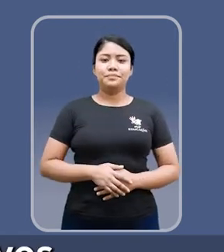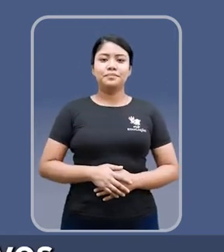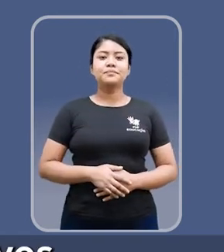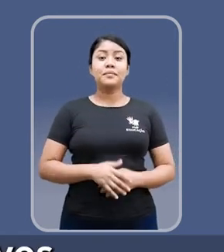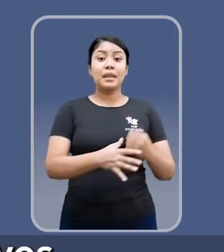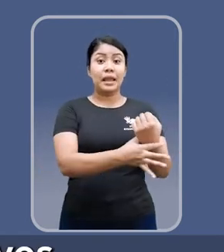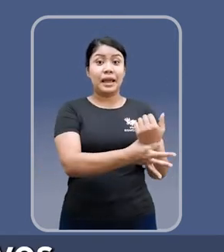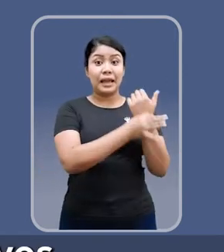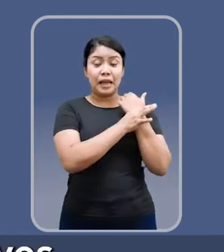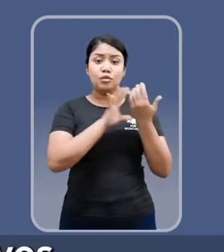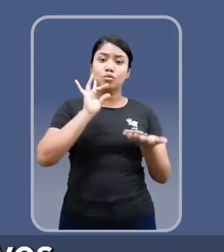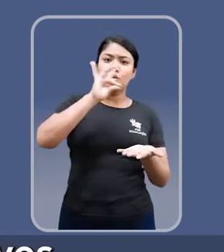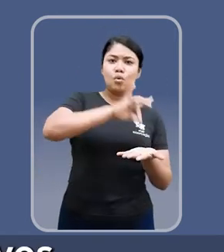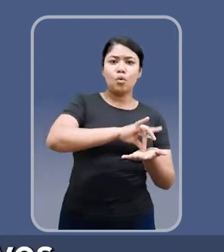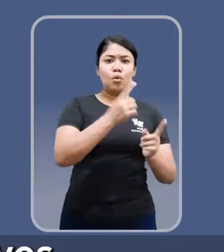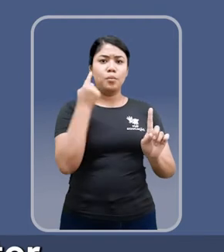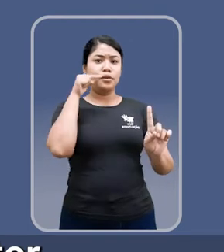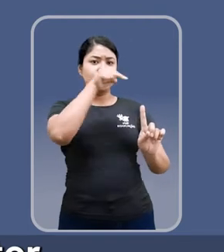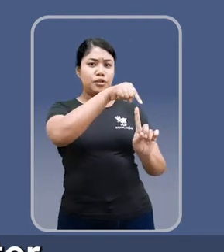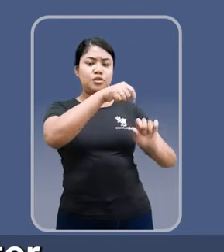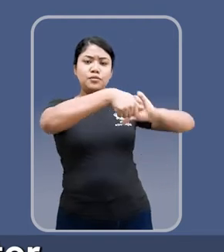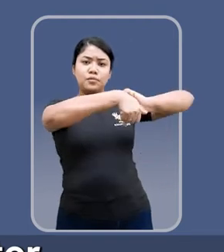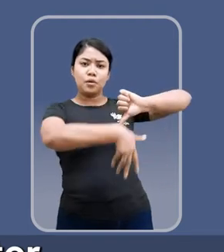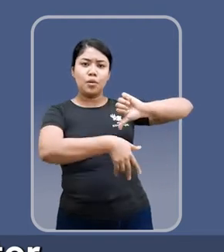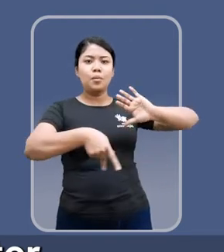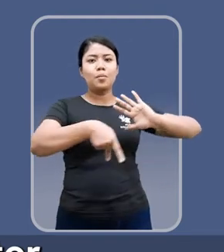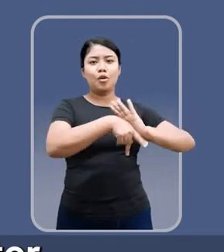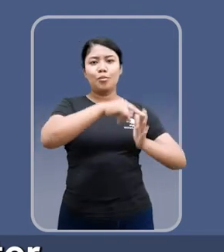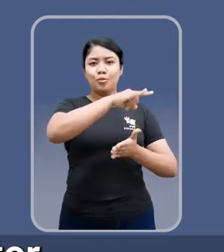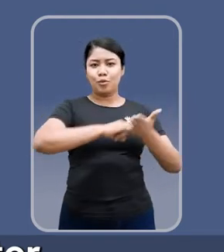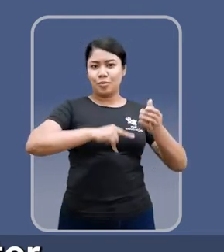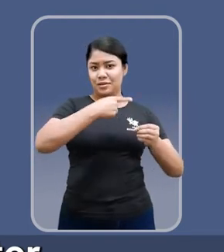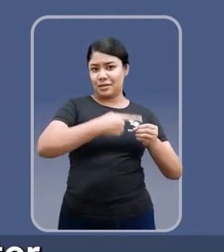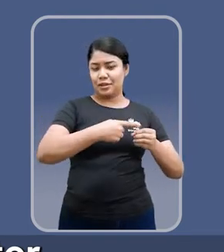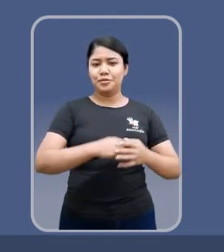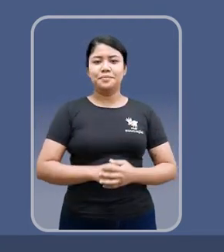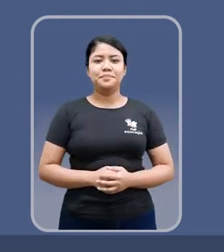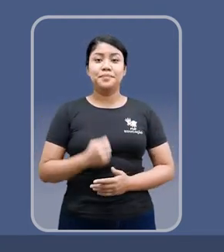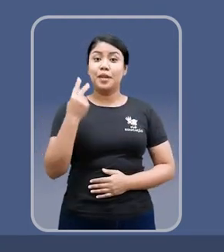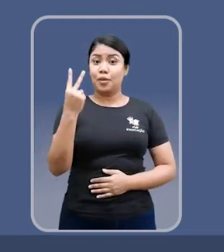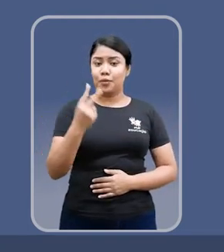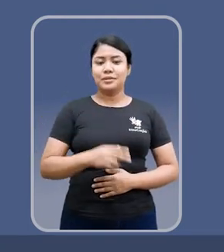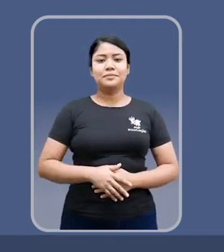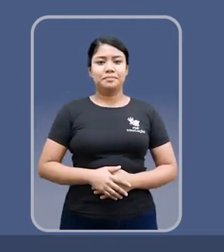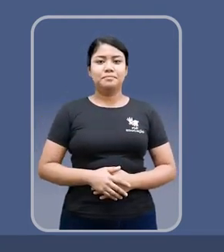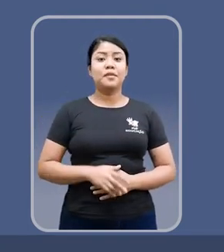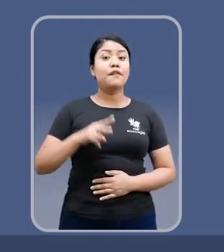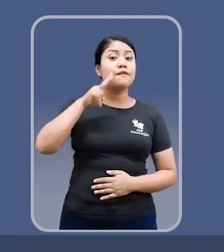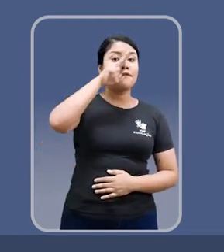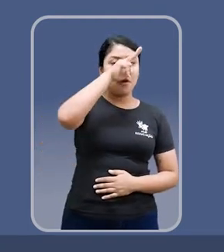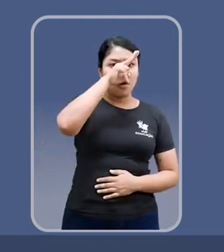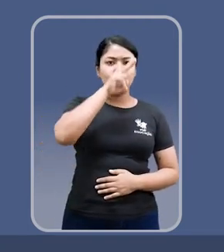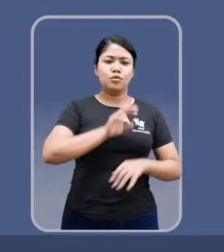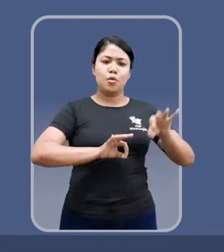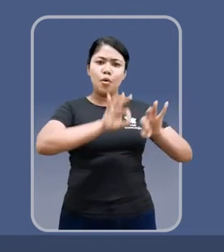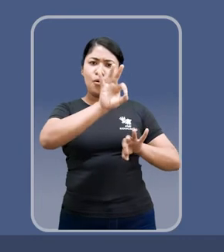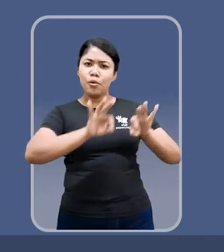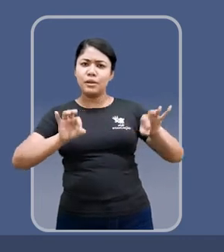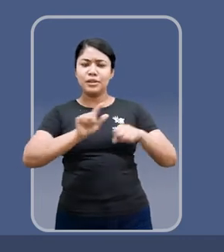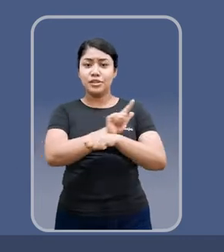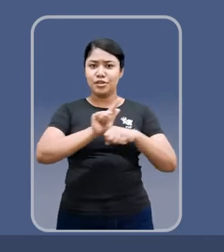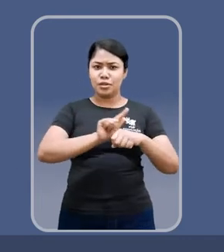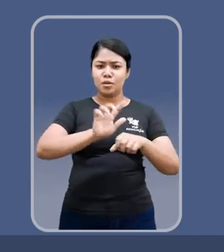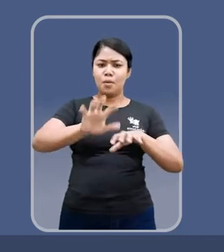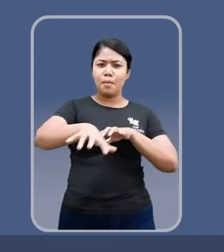Garantir a efetivação dos objetivos e diretrizes do próprio Plano Diretor. 2. Fortalecer o planejamento